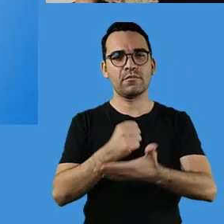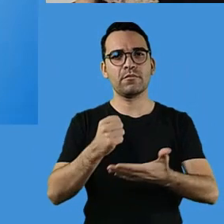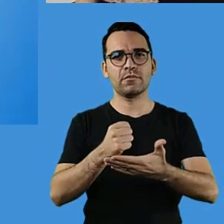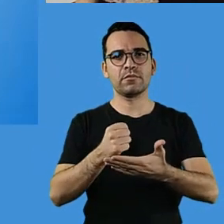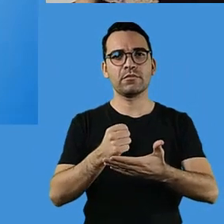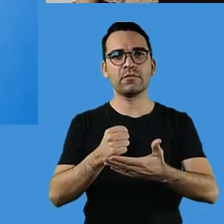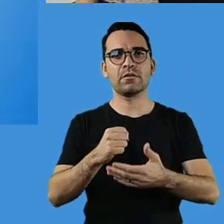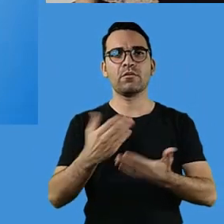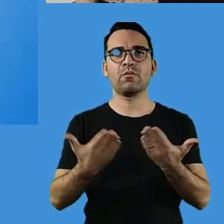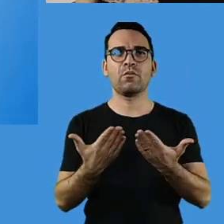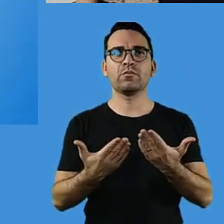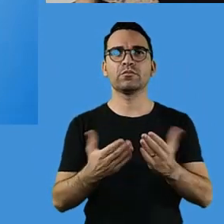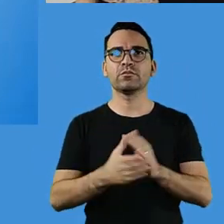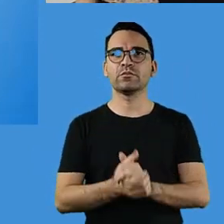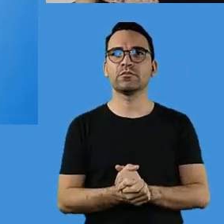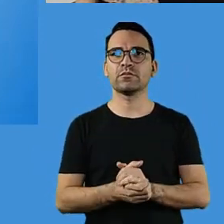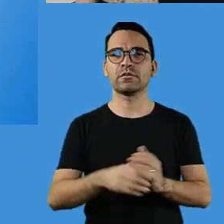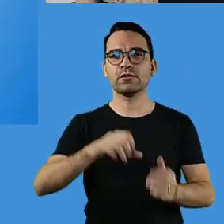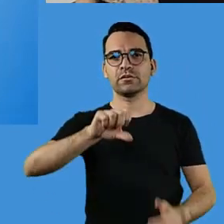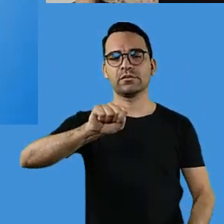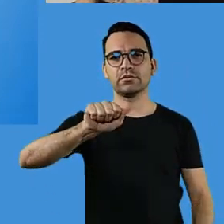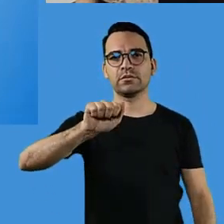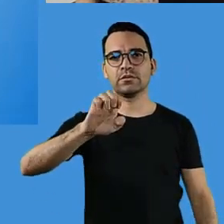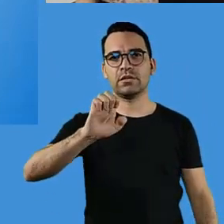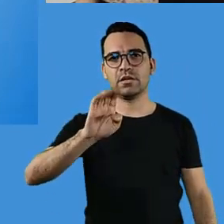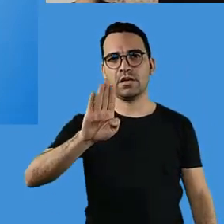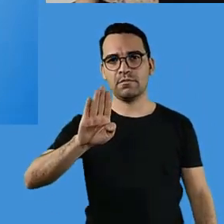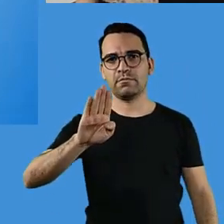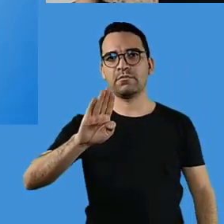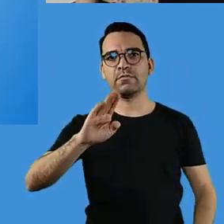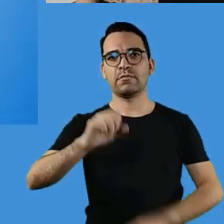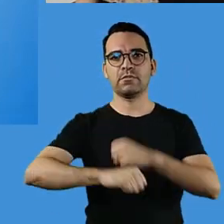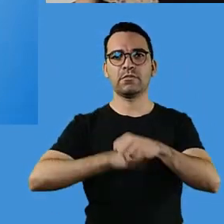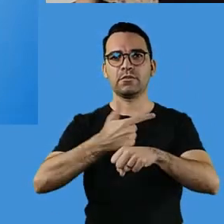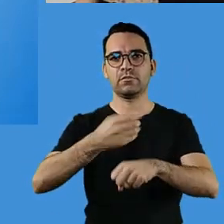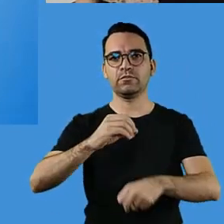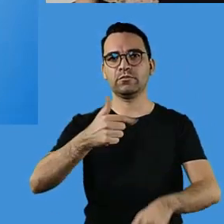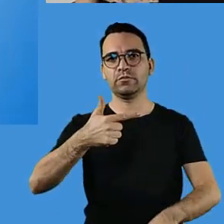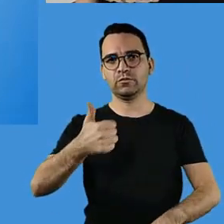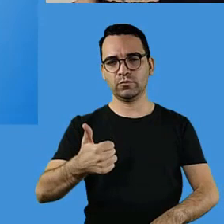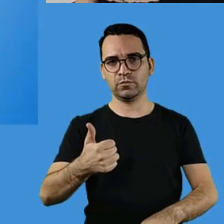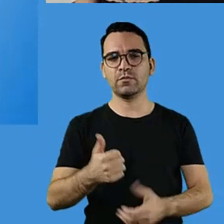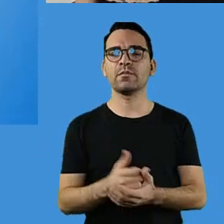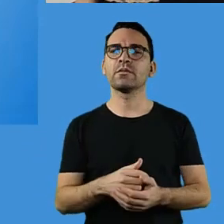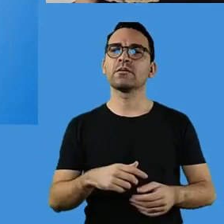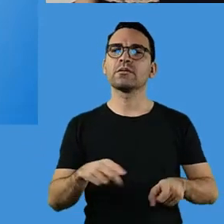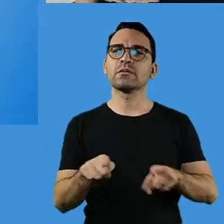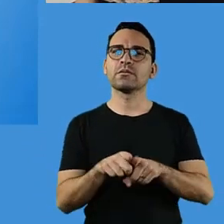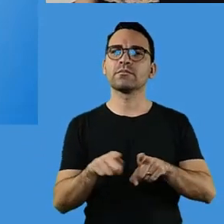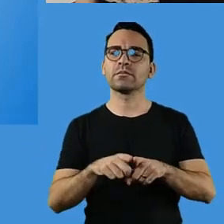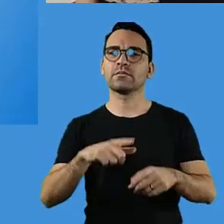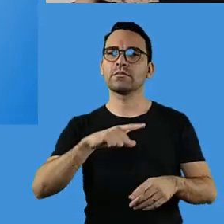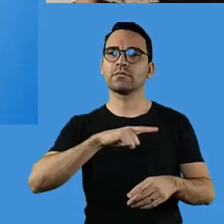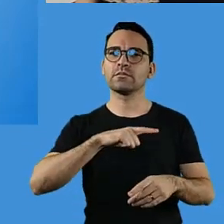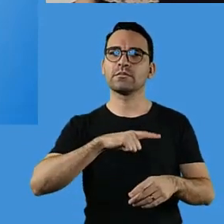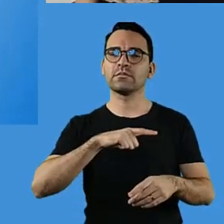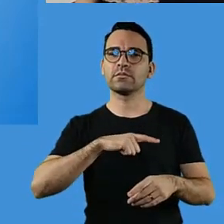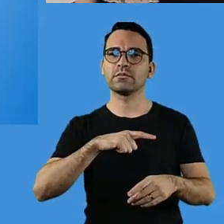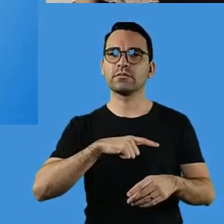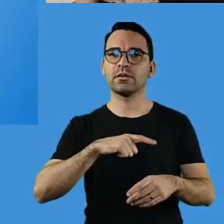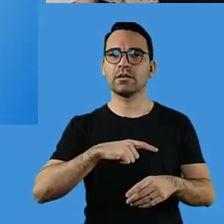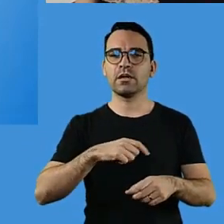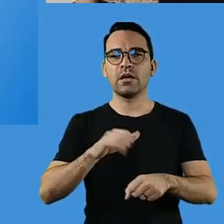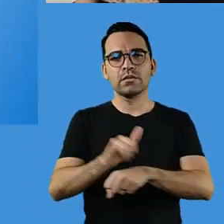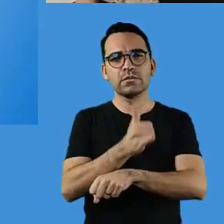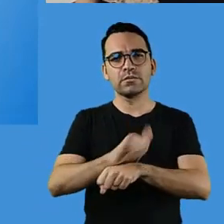educação básica, o SAEB 2021, e sobre uma plataforma de apoio à